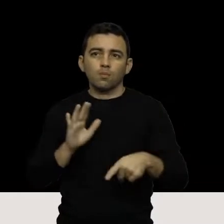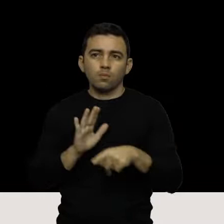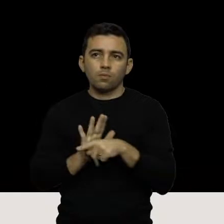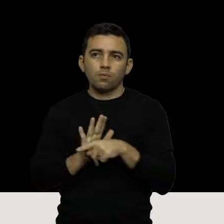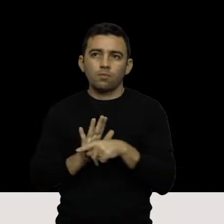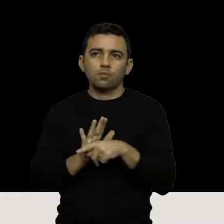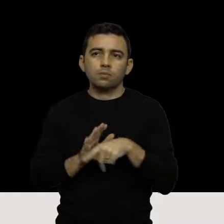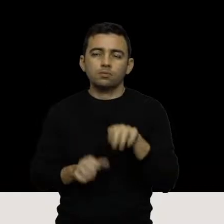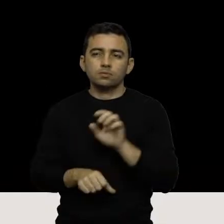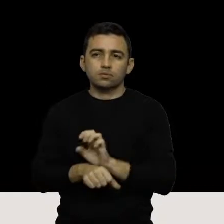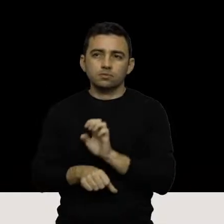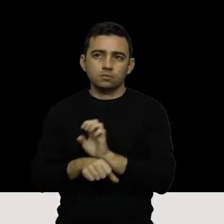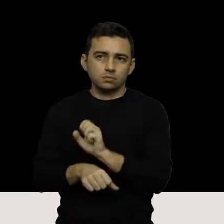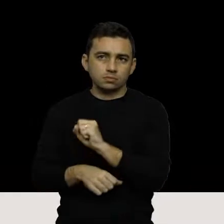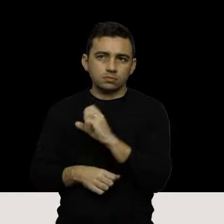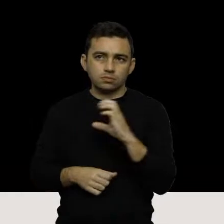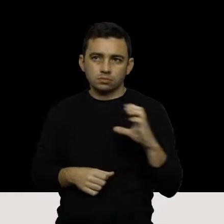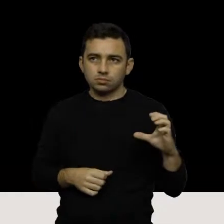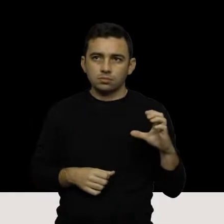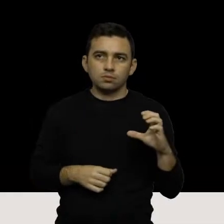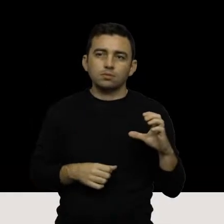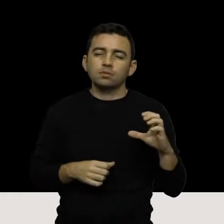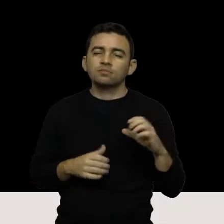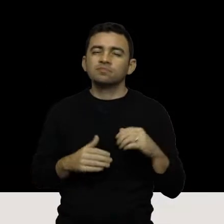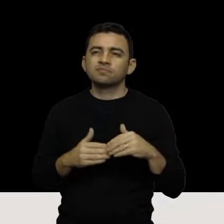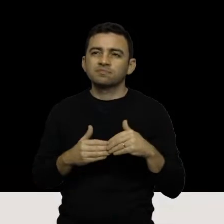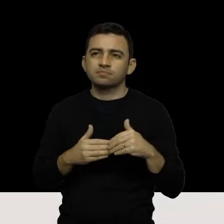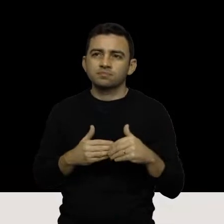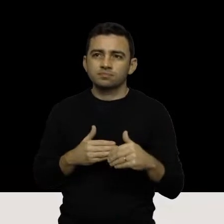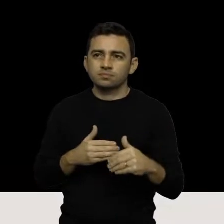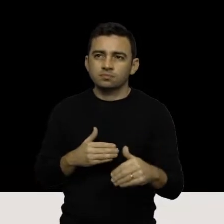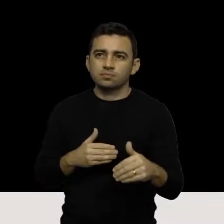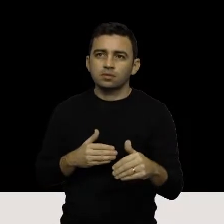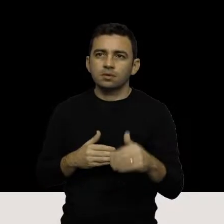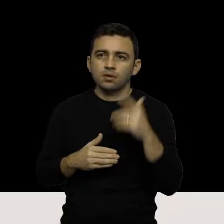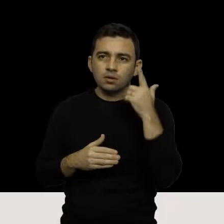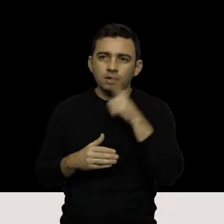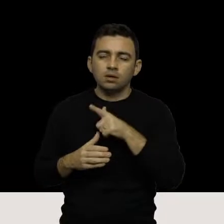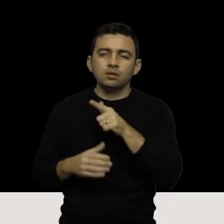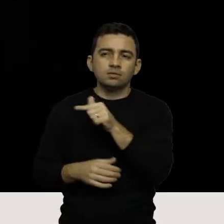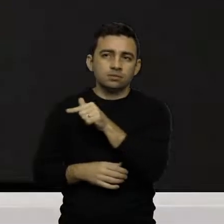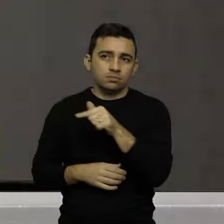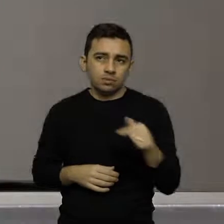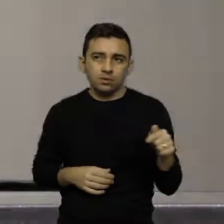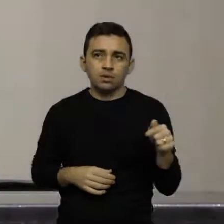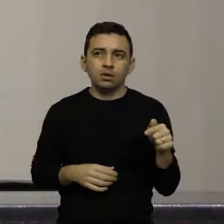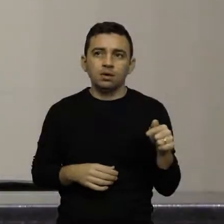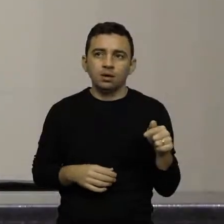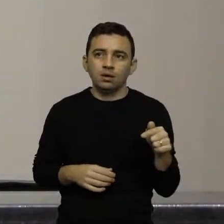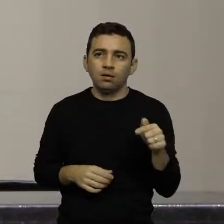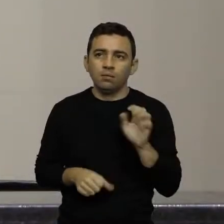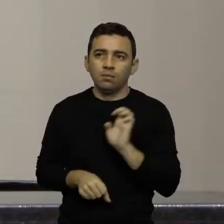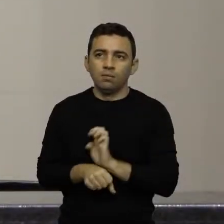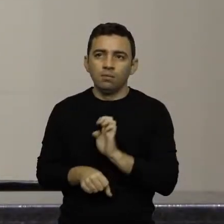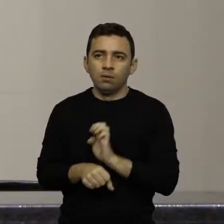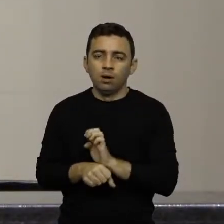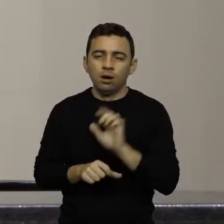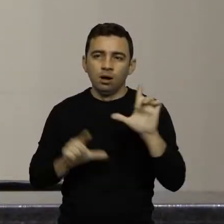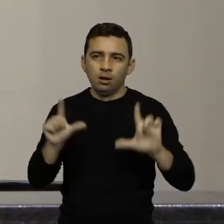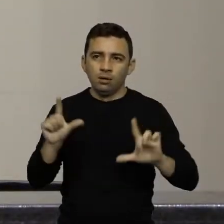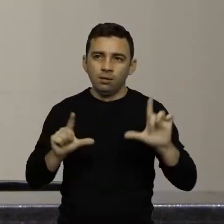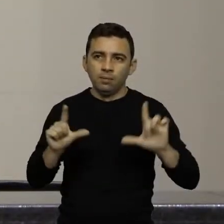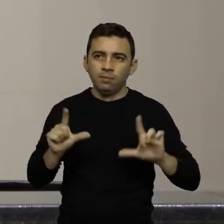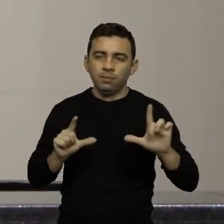do Estado de Santa Catarina para fim de instituir a Semana Estadual da Televisão de